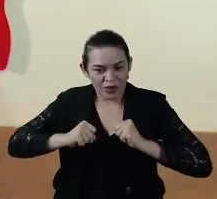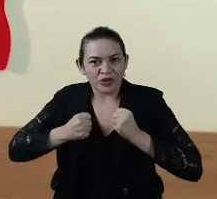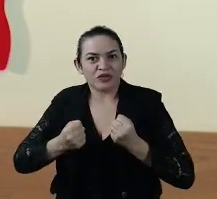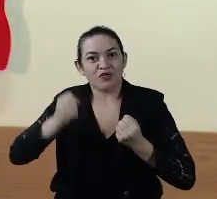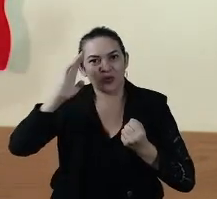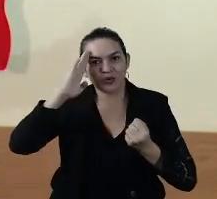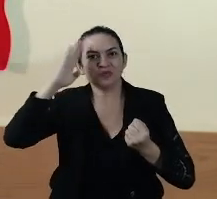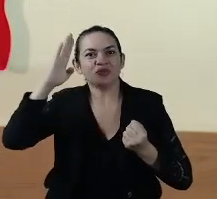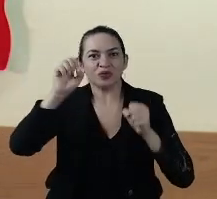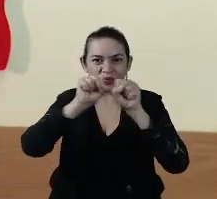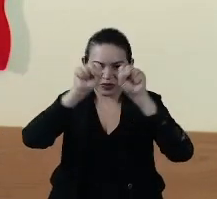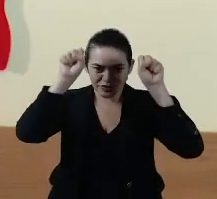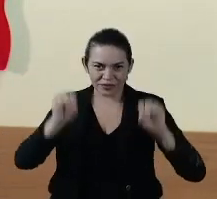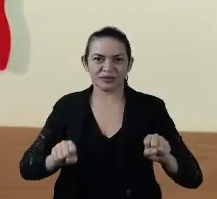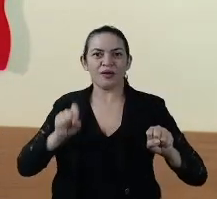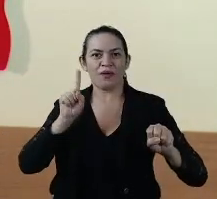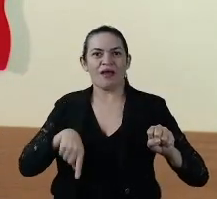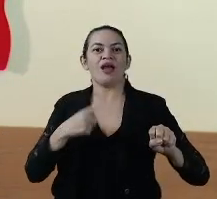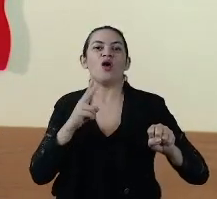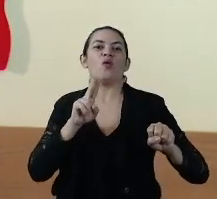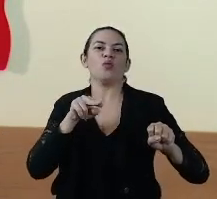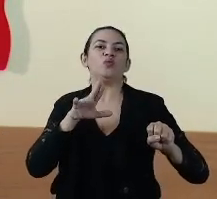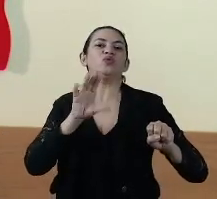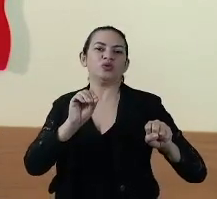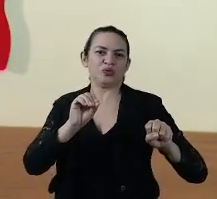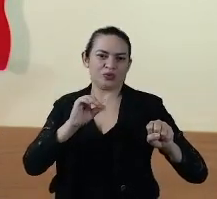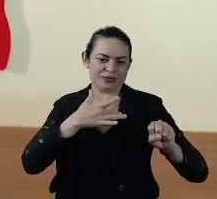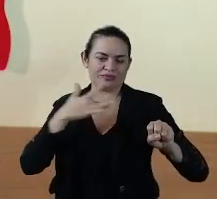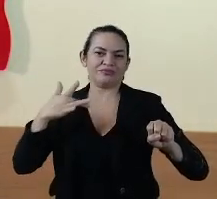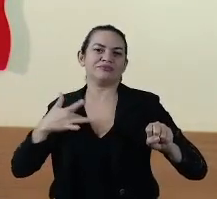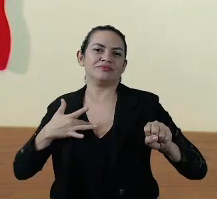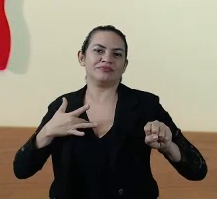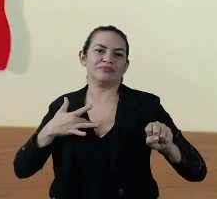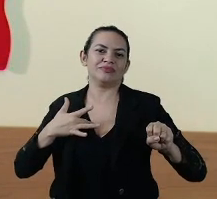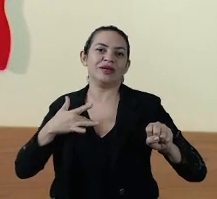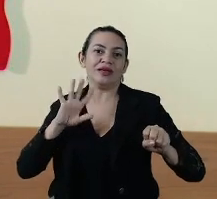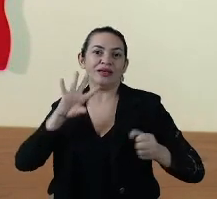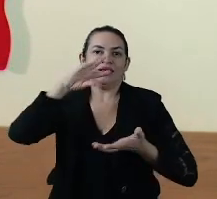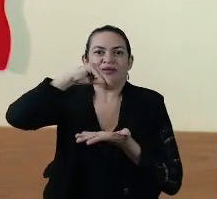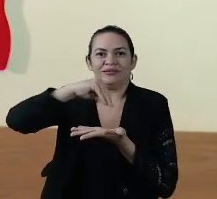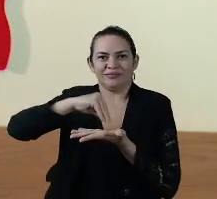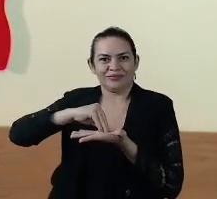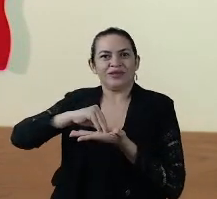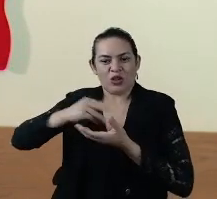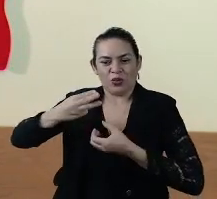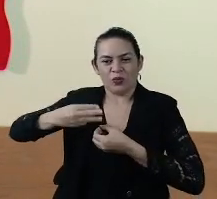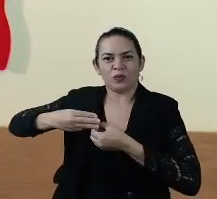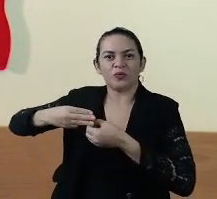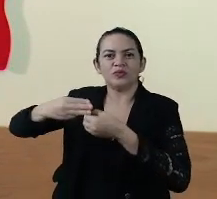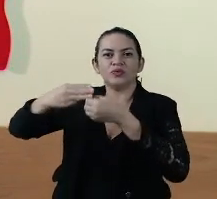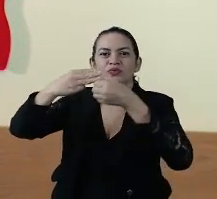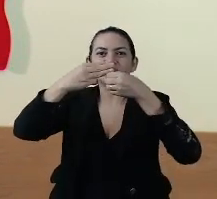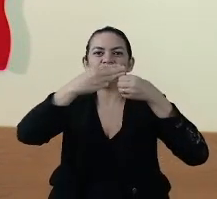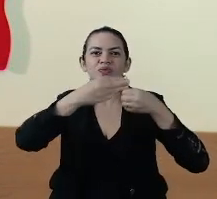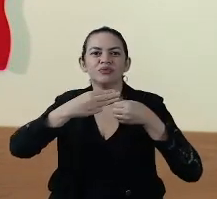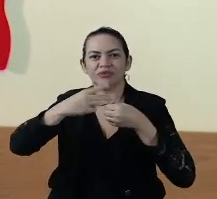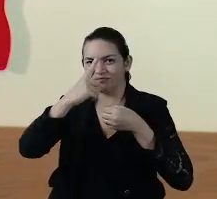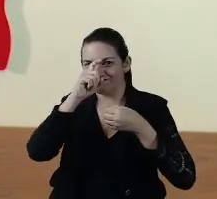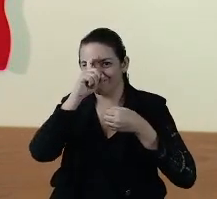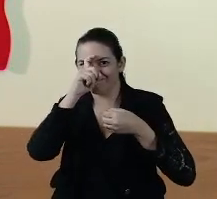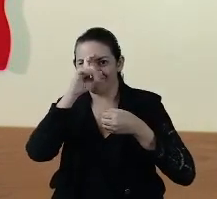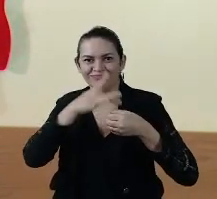esforço principal. O sistema é único de saúde e assentado no conceito da municipalização dos serviços de saúde.